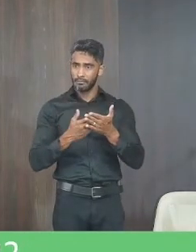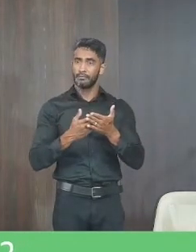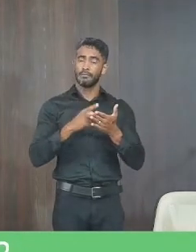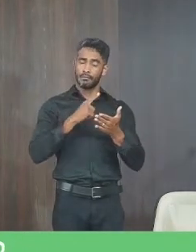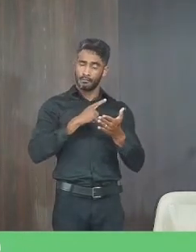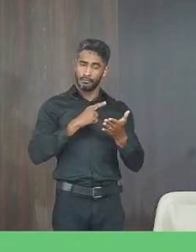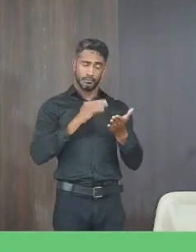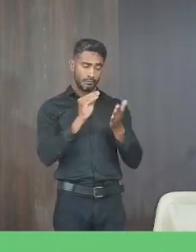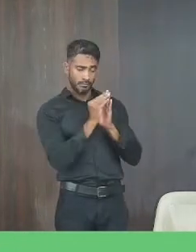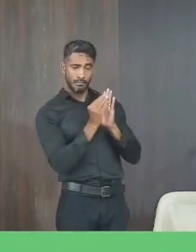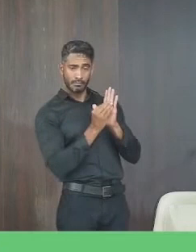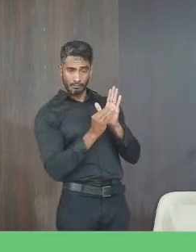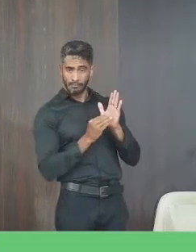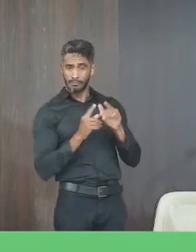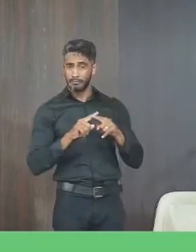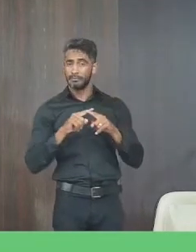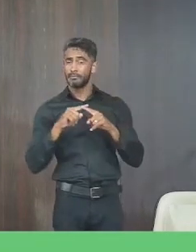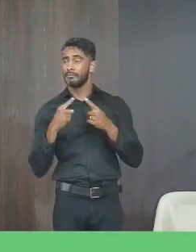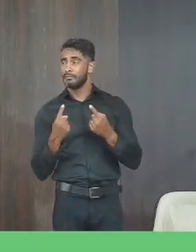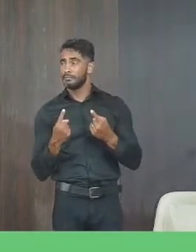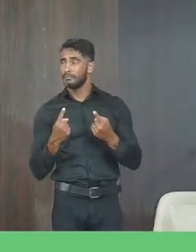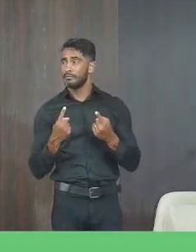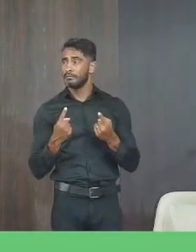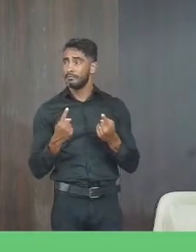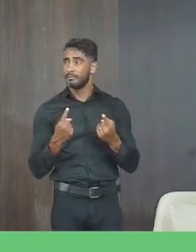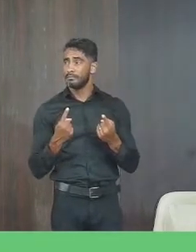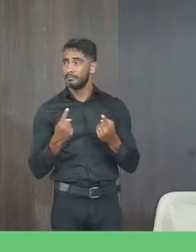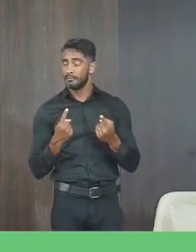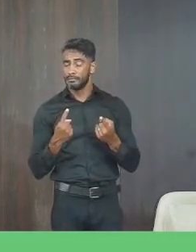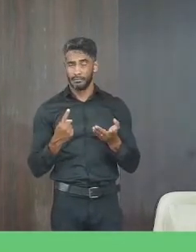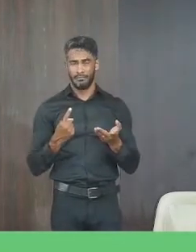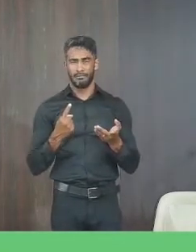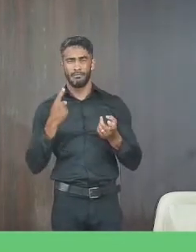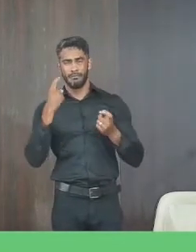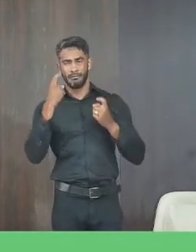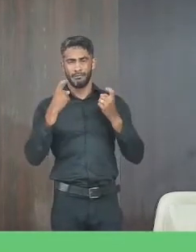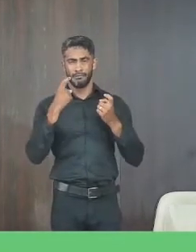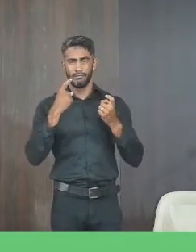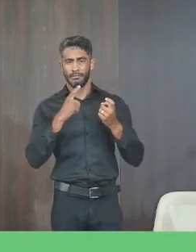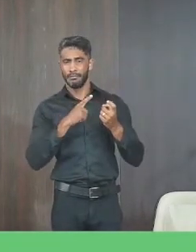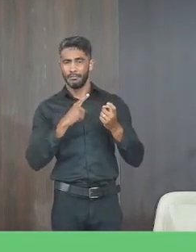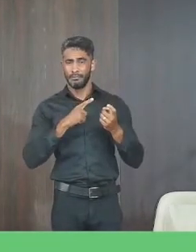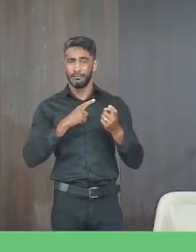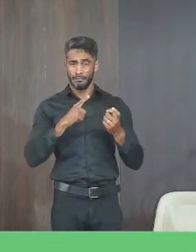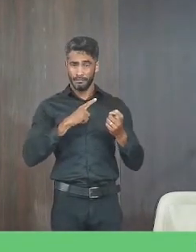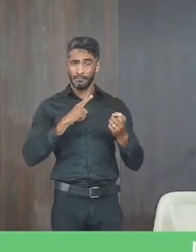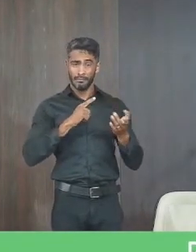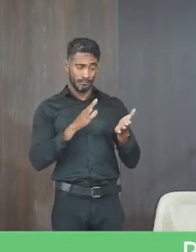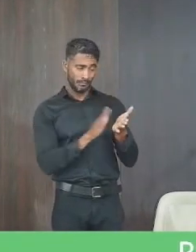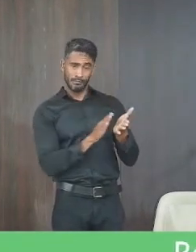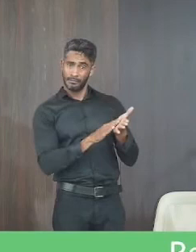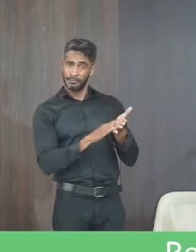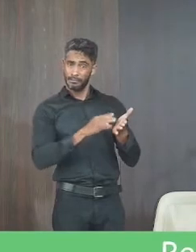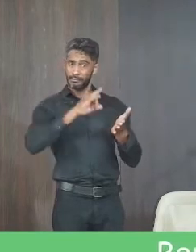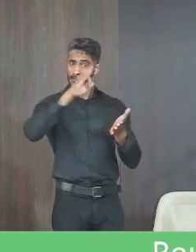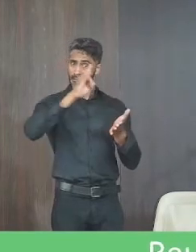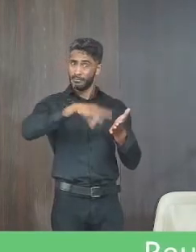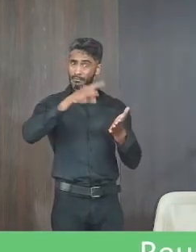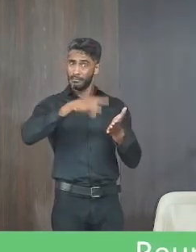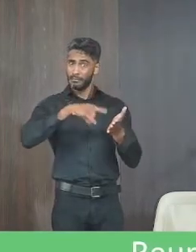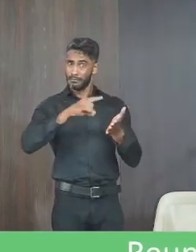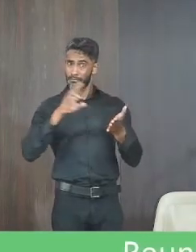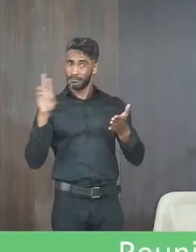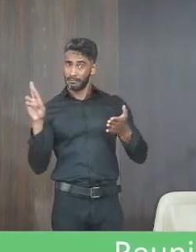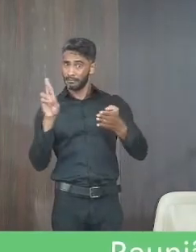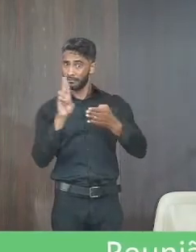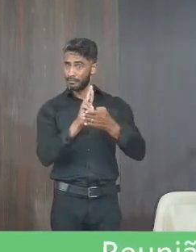todos os requisitos e o que mais me intrigou foi que ela tem uma decisão da promotoria ela está com a decisão